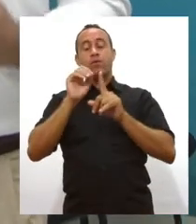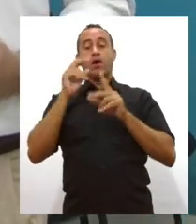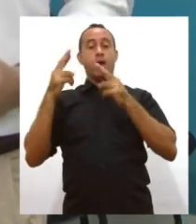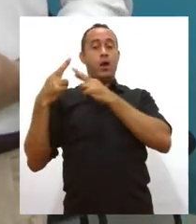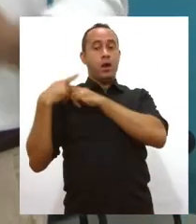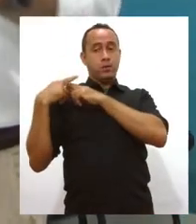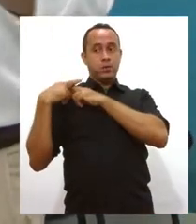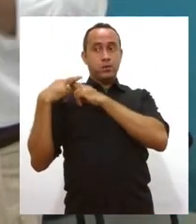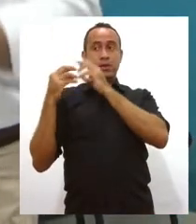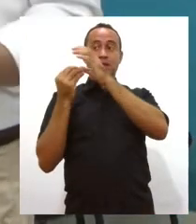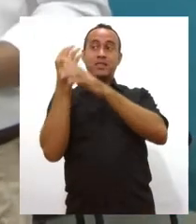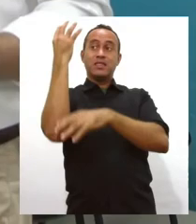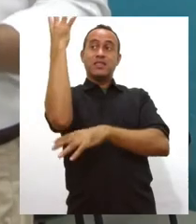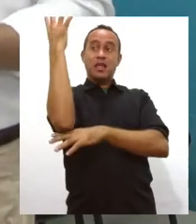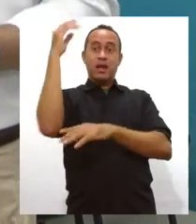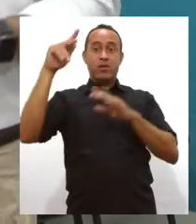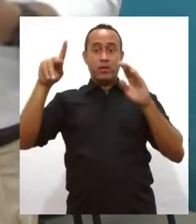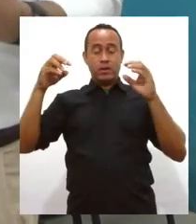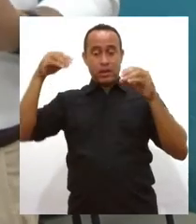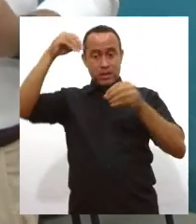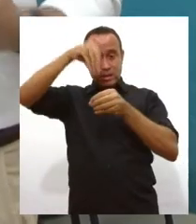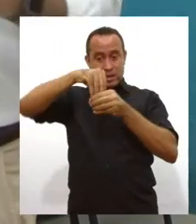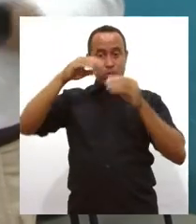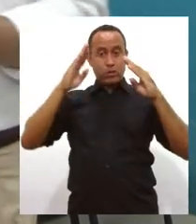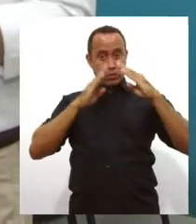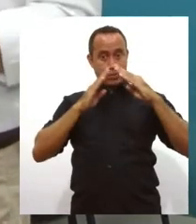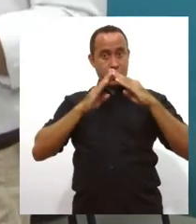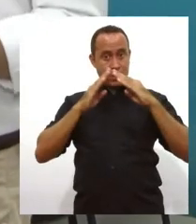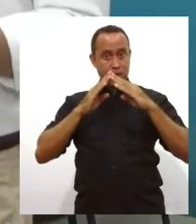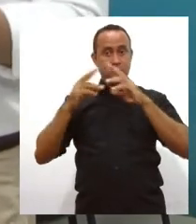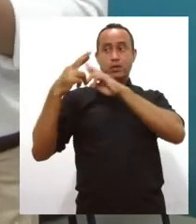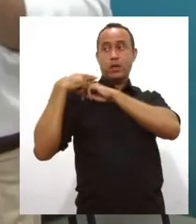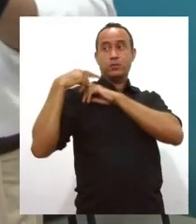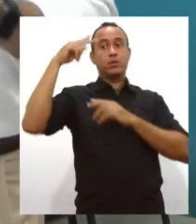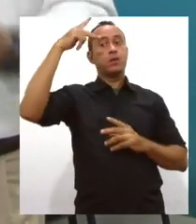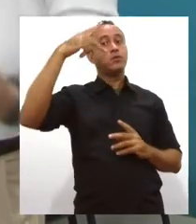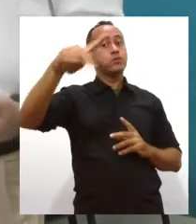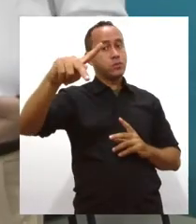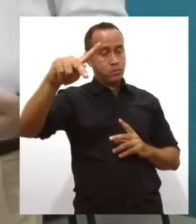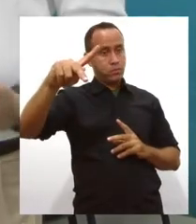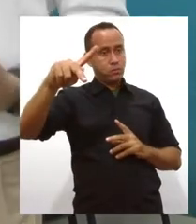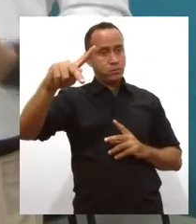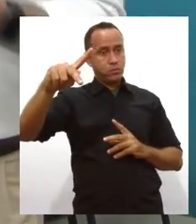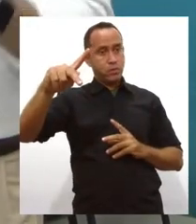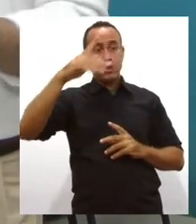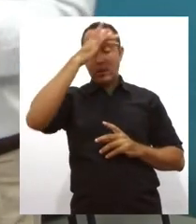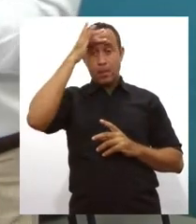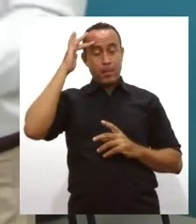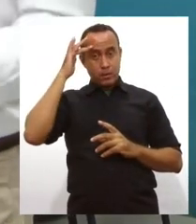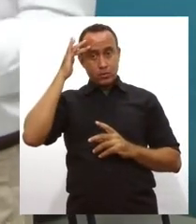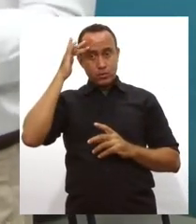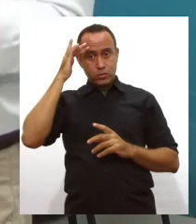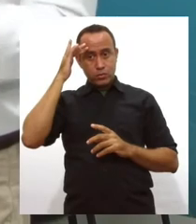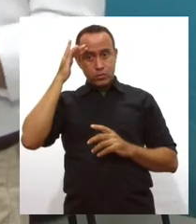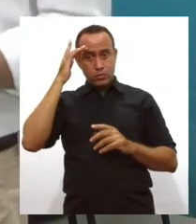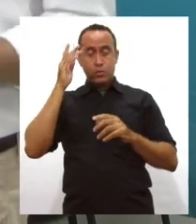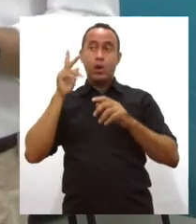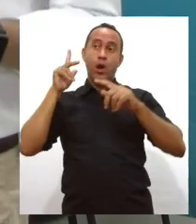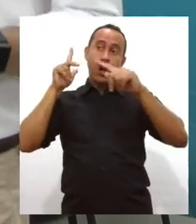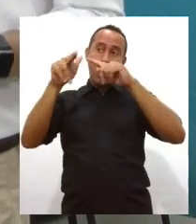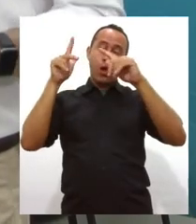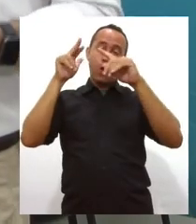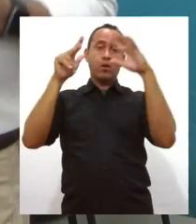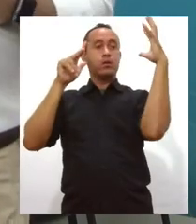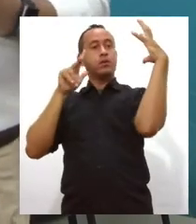Se a árvore está dentro da sua casa, é sua responsabilidade, é a responsabilidade do proprietário manter a poda para evitar